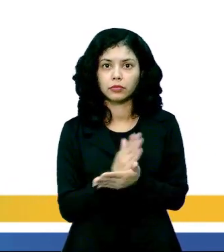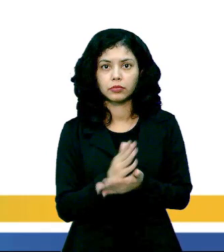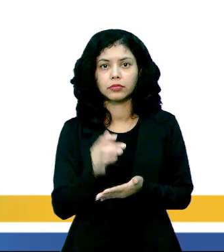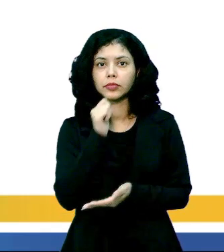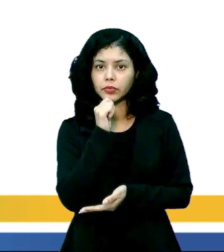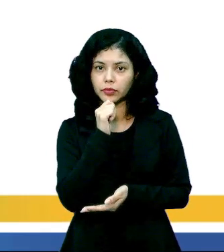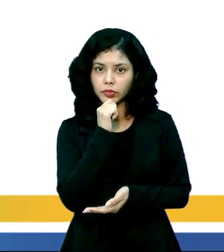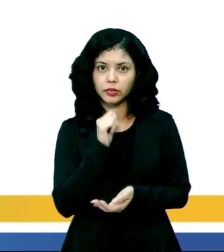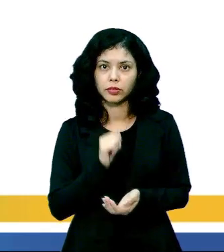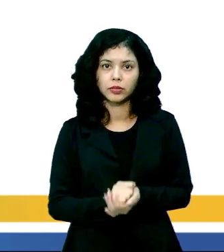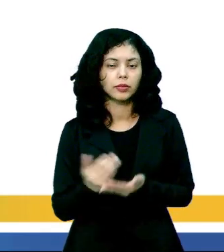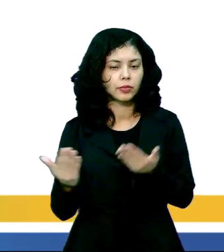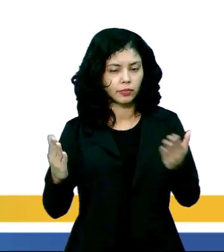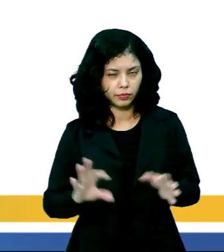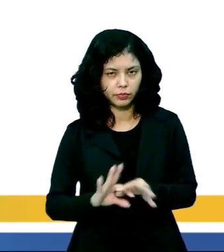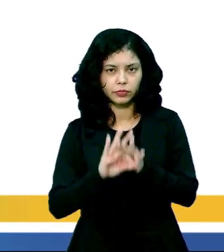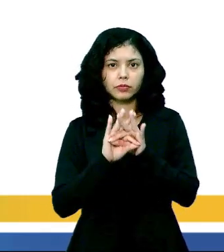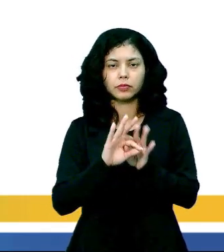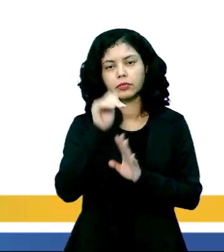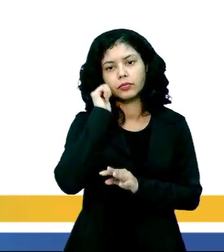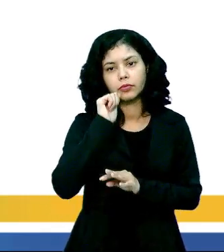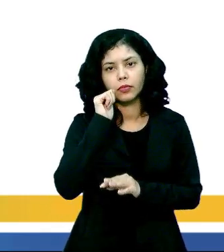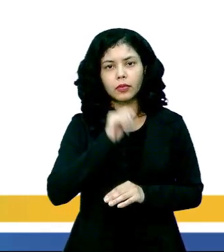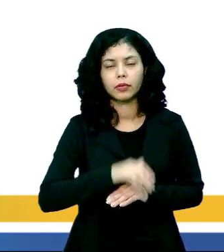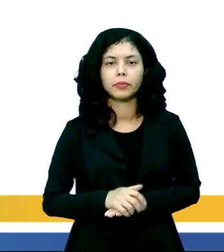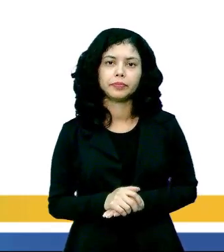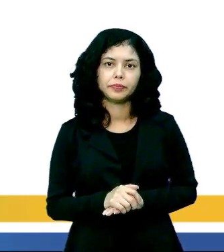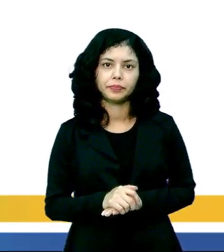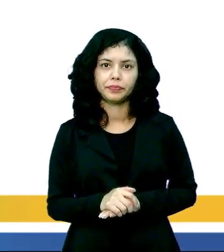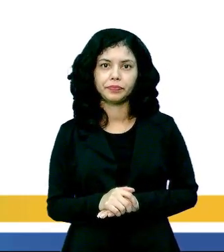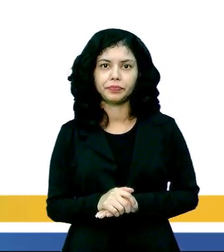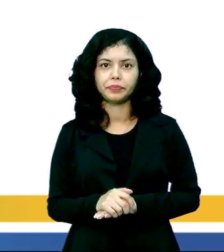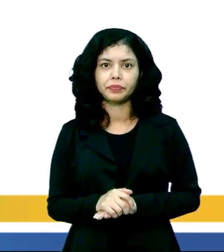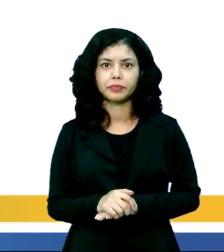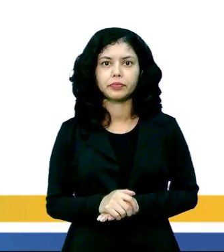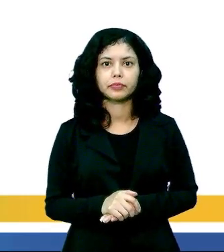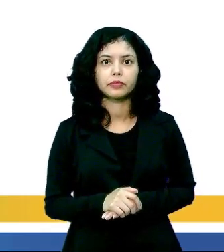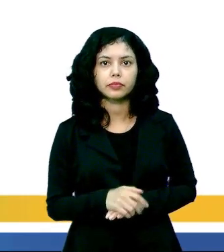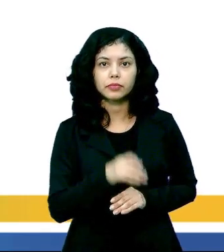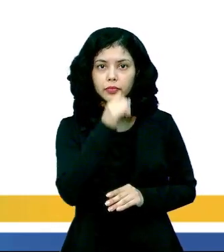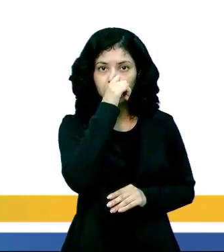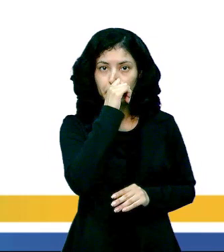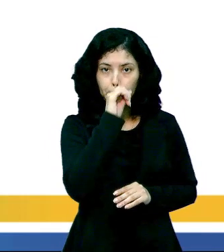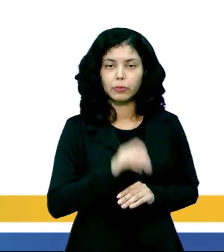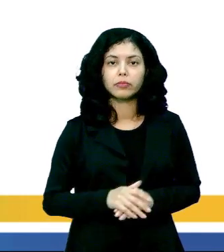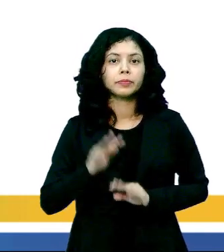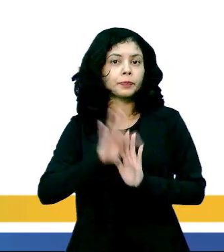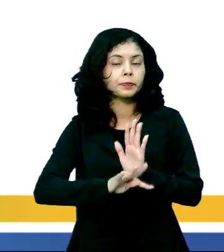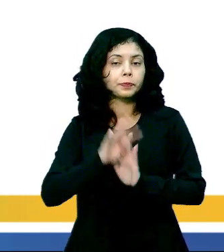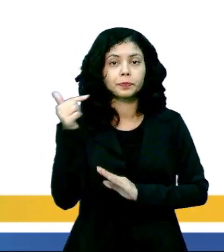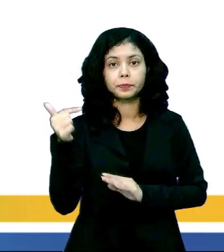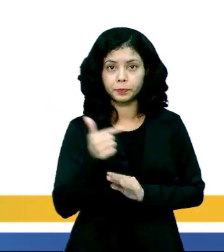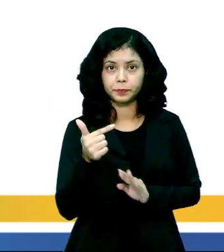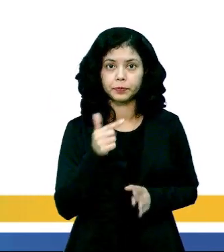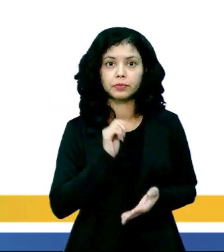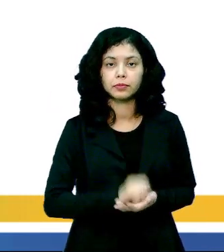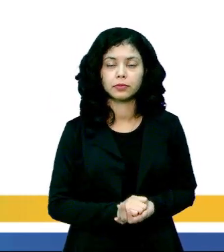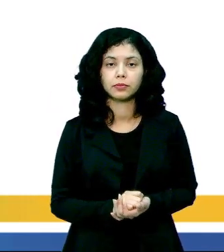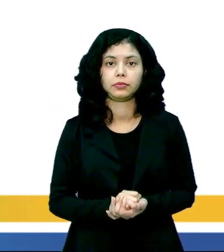que ainda está muito associado. Sendo repetitivo a figura feminina. E o texto 2,